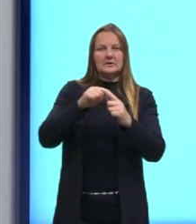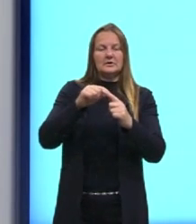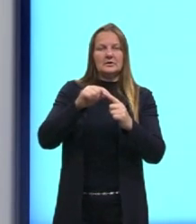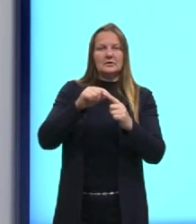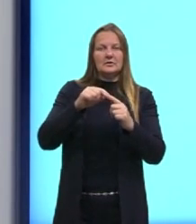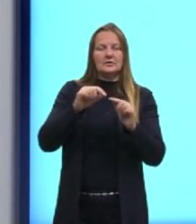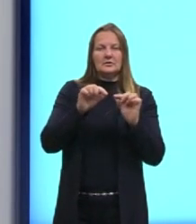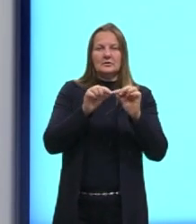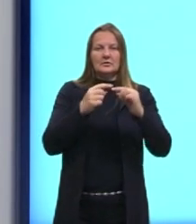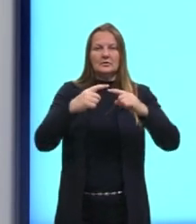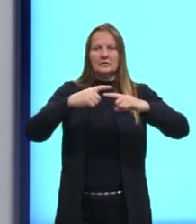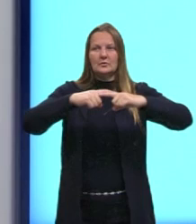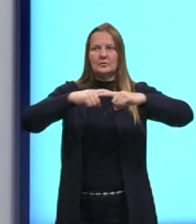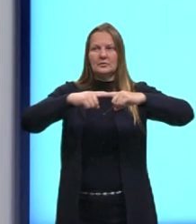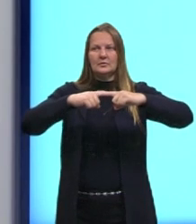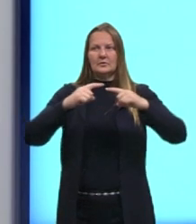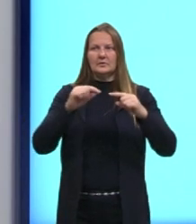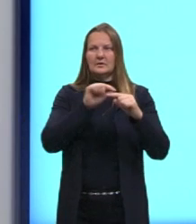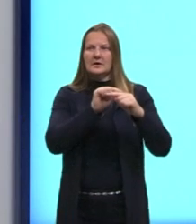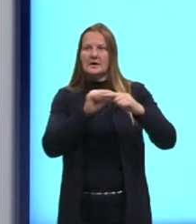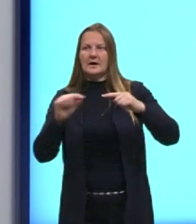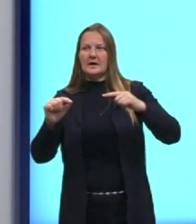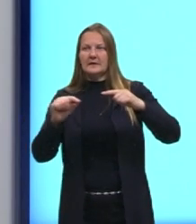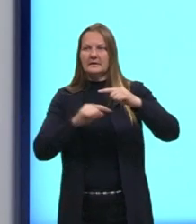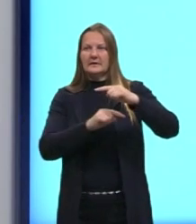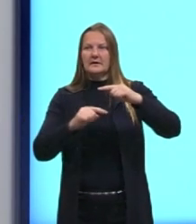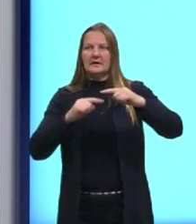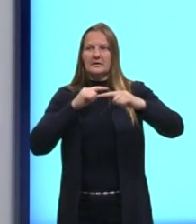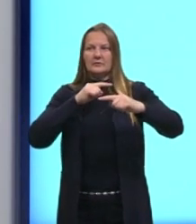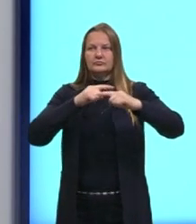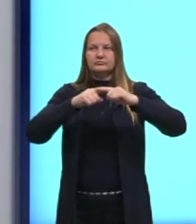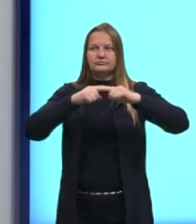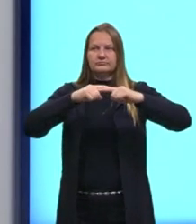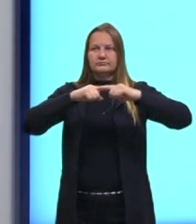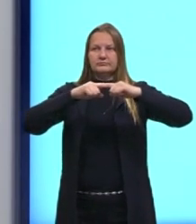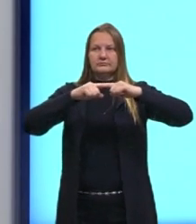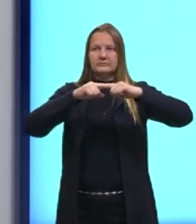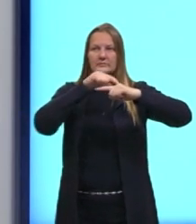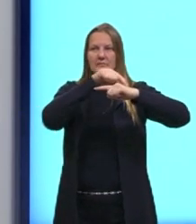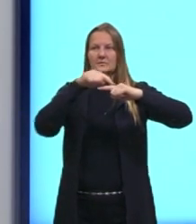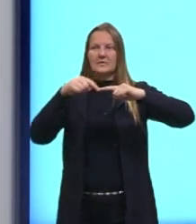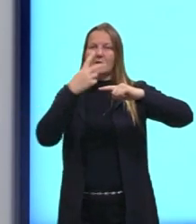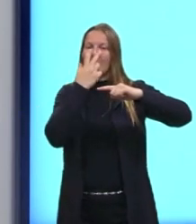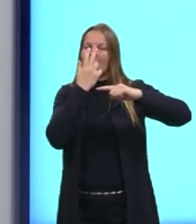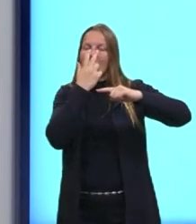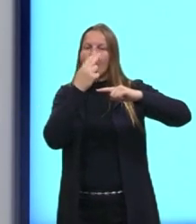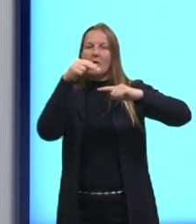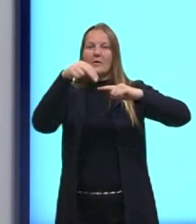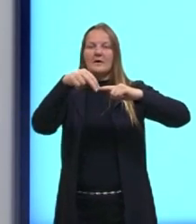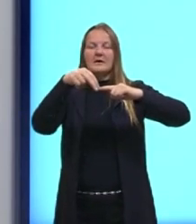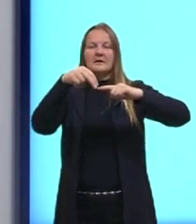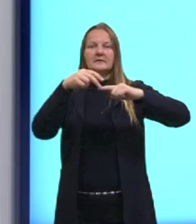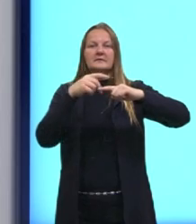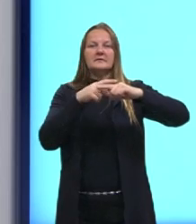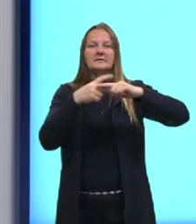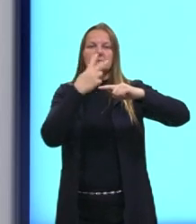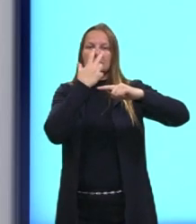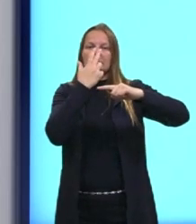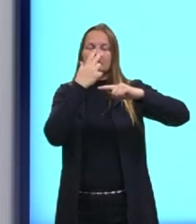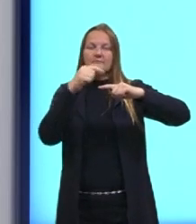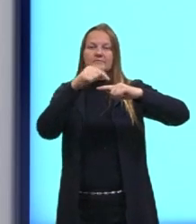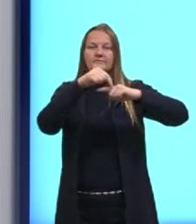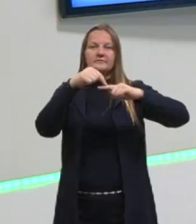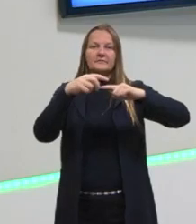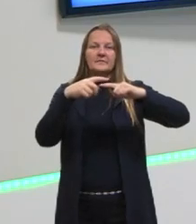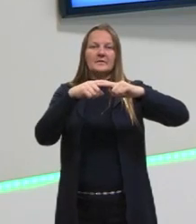os pontos em comum, elas são iguais. E justamente o N vai nos trazer essa relação. Elas ocupam o